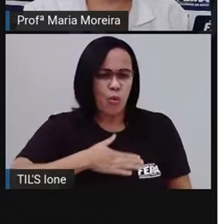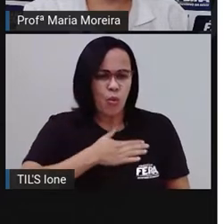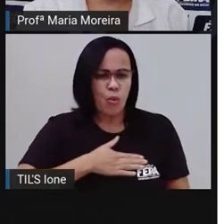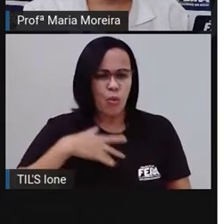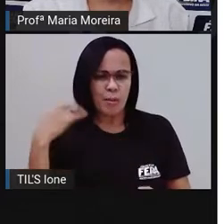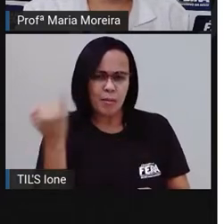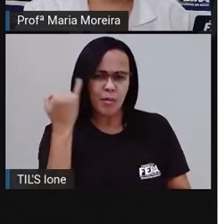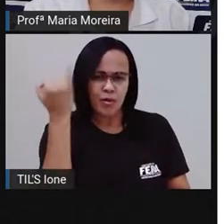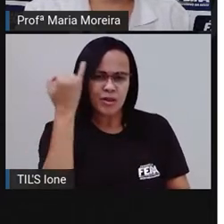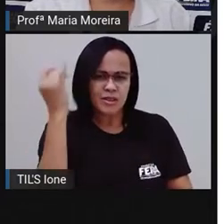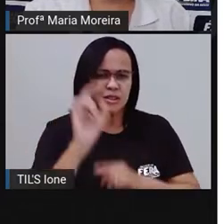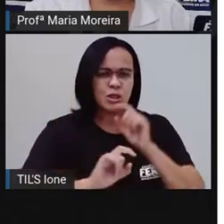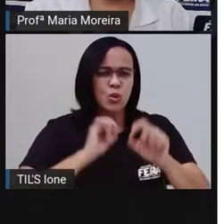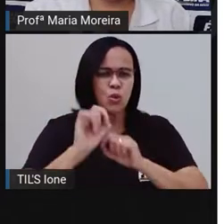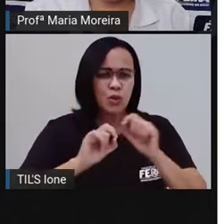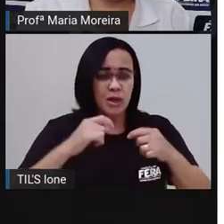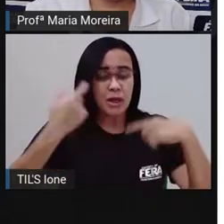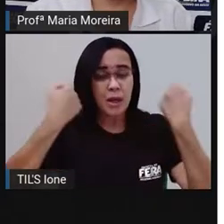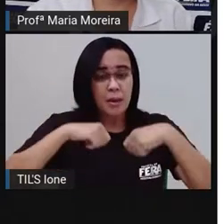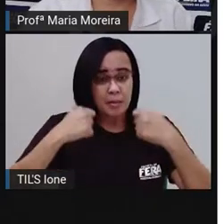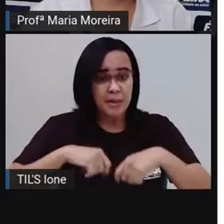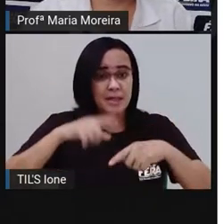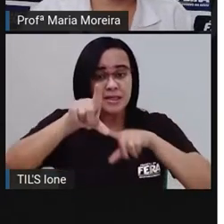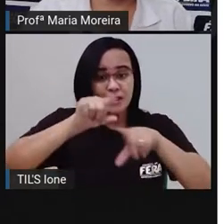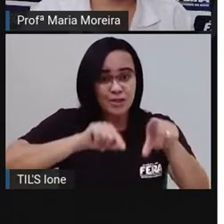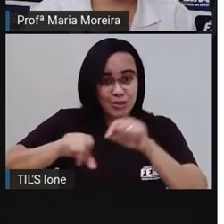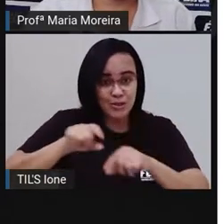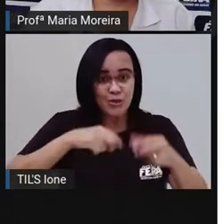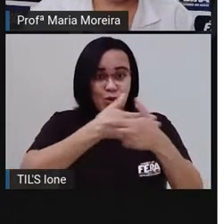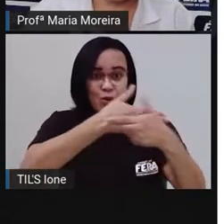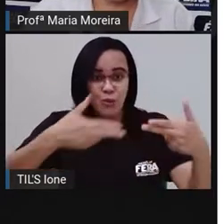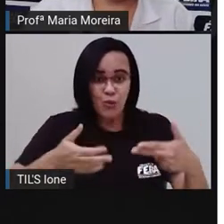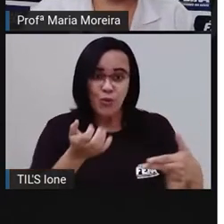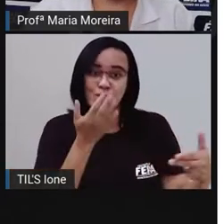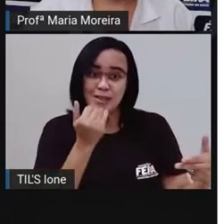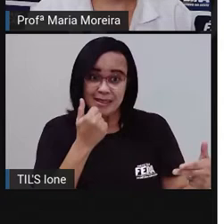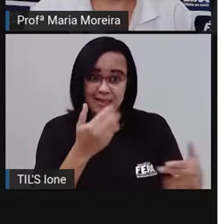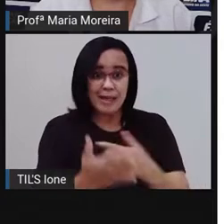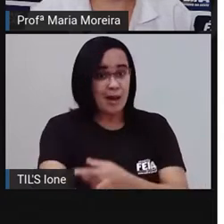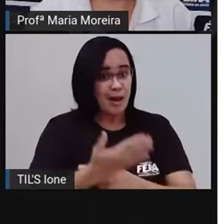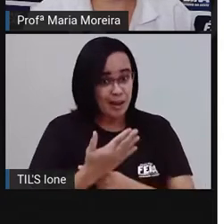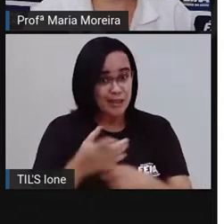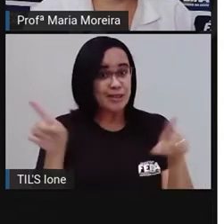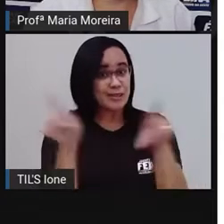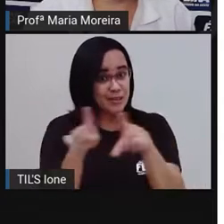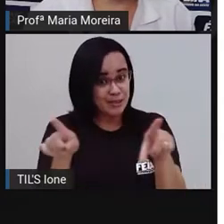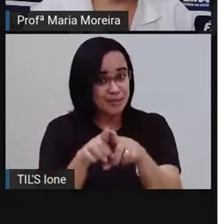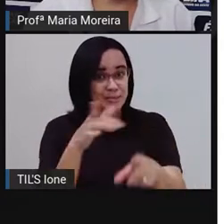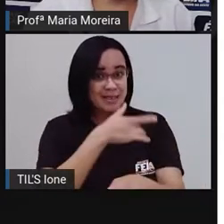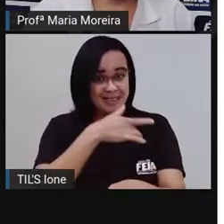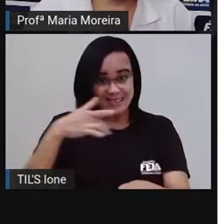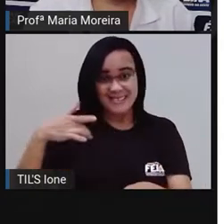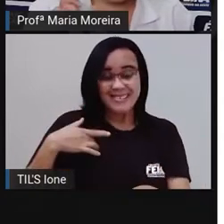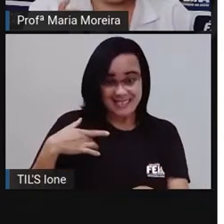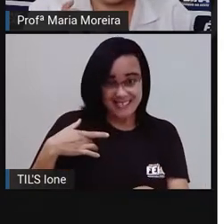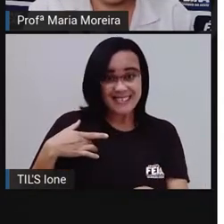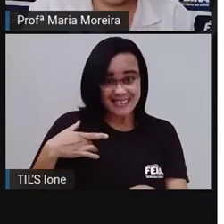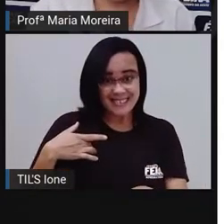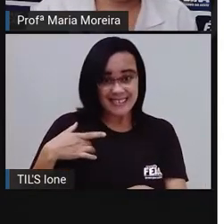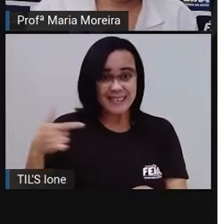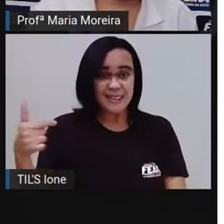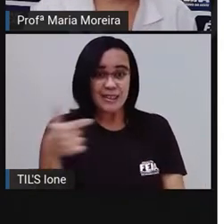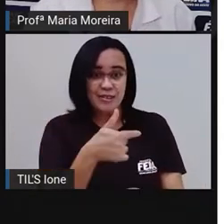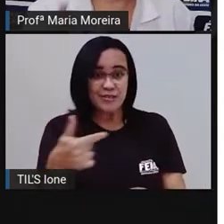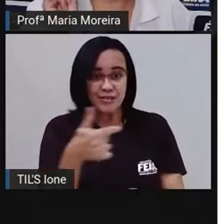quitutes, que além de deliciosos, fazem bem para a sua saúde. 22 do 7 de 2013. Isso aí, essa